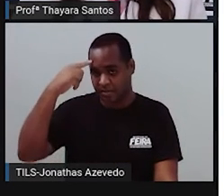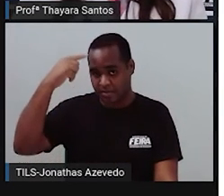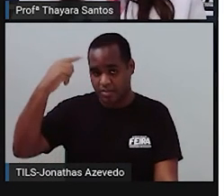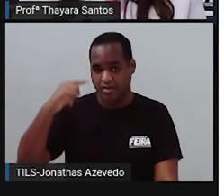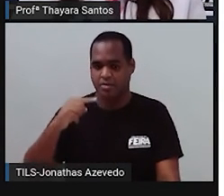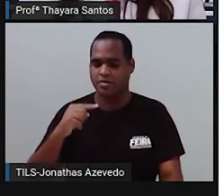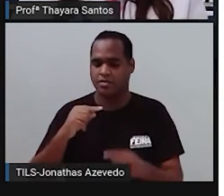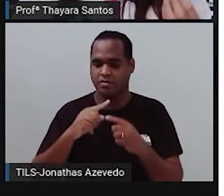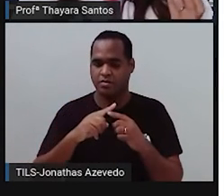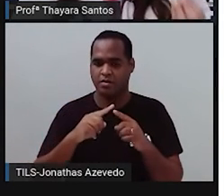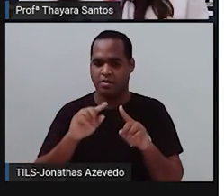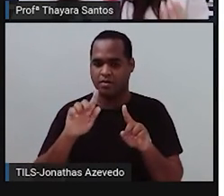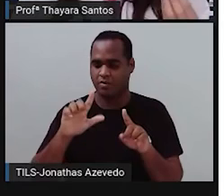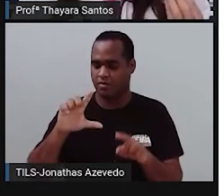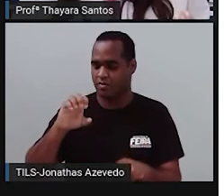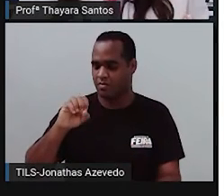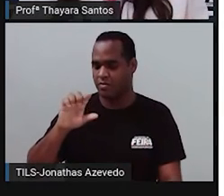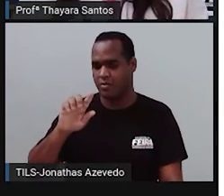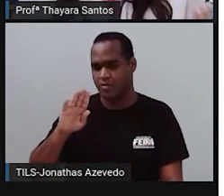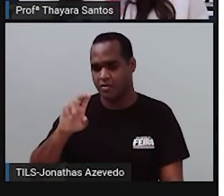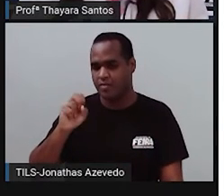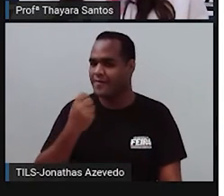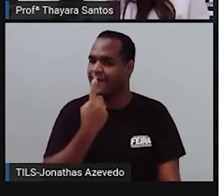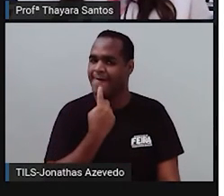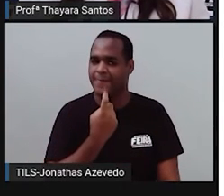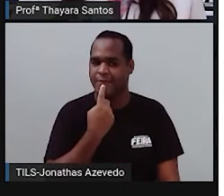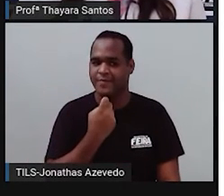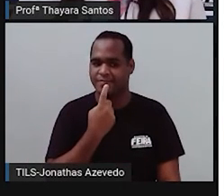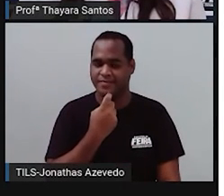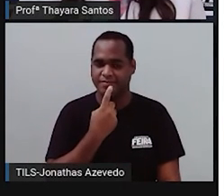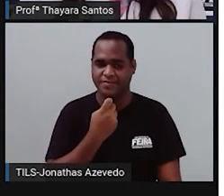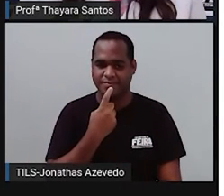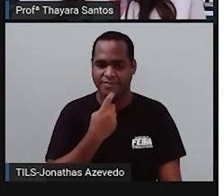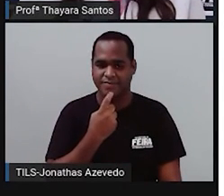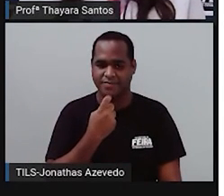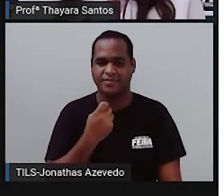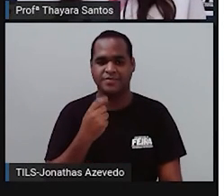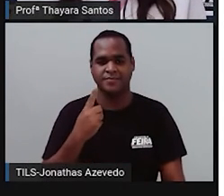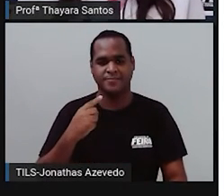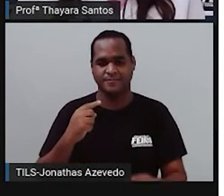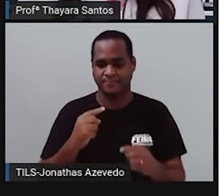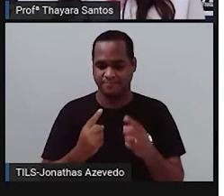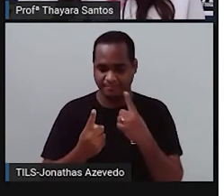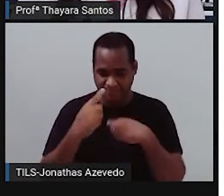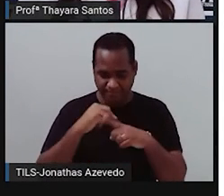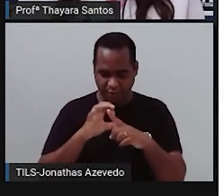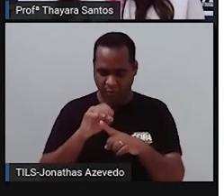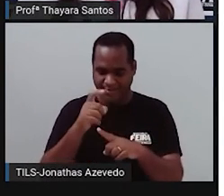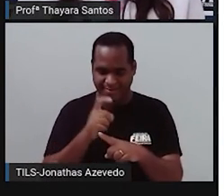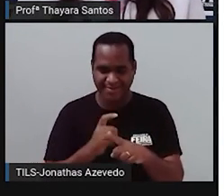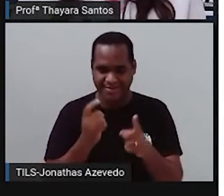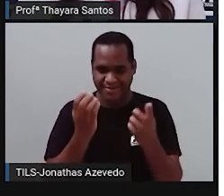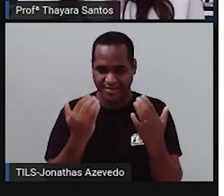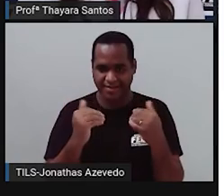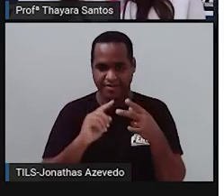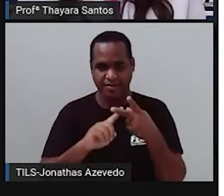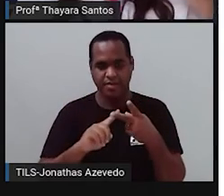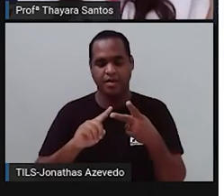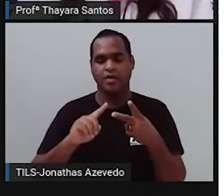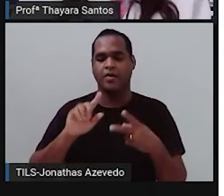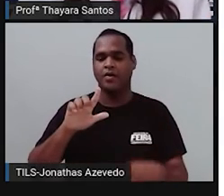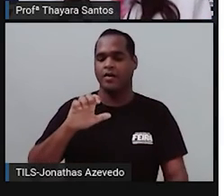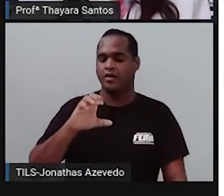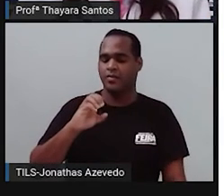como glóbulos vermelhos. A função delas é transportar o oxigênio dentro do nosso organismo. Tem as células que a gente chama de leucócitos,